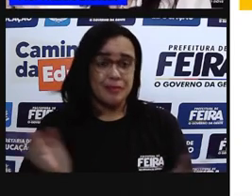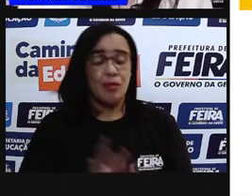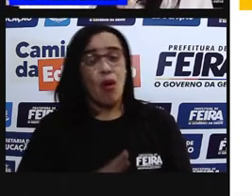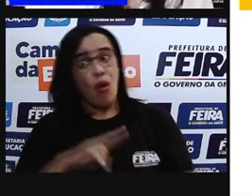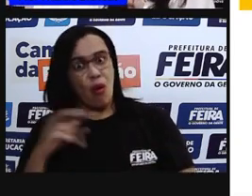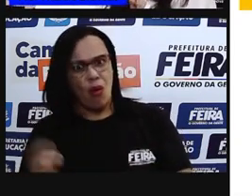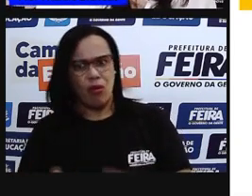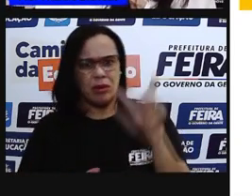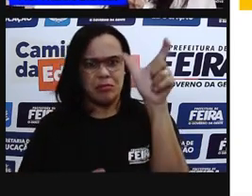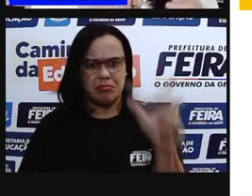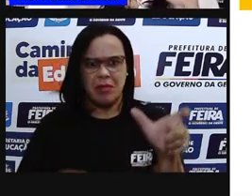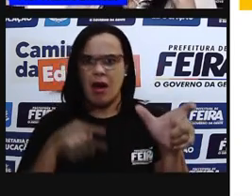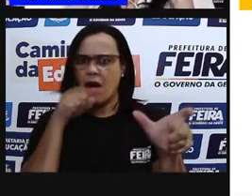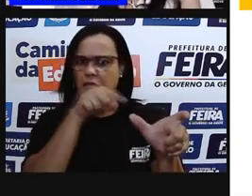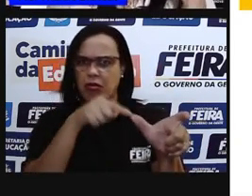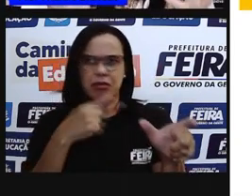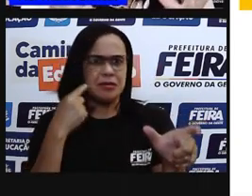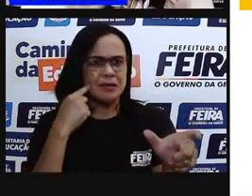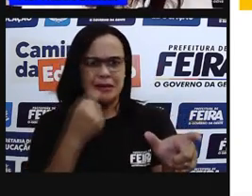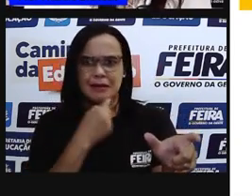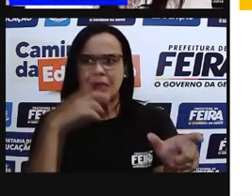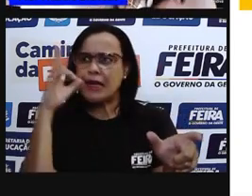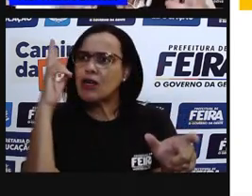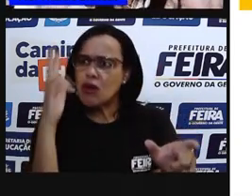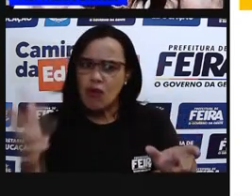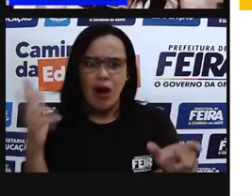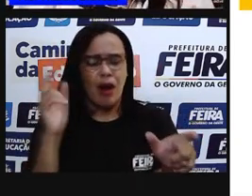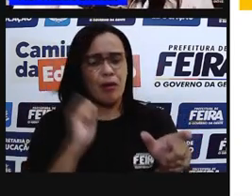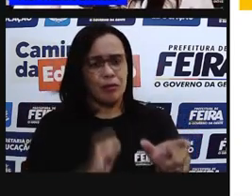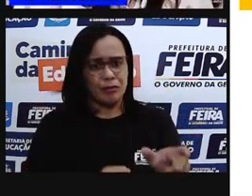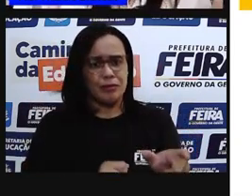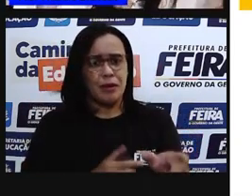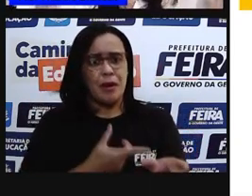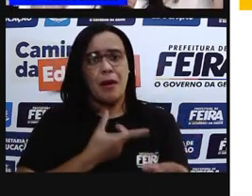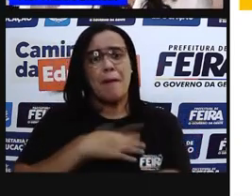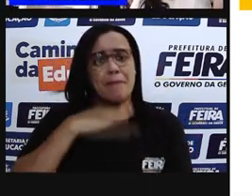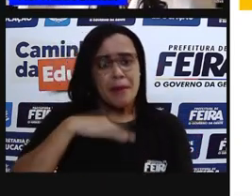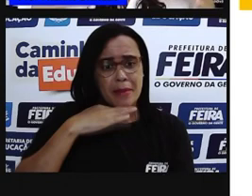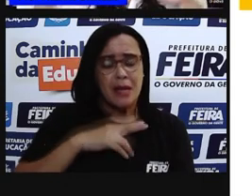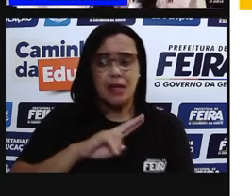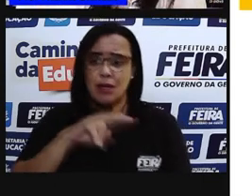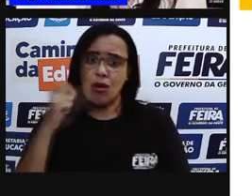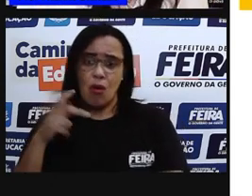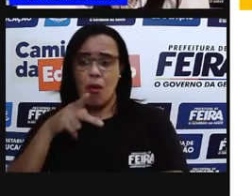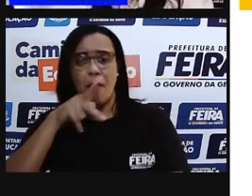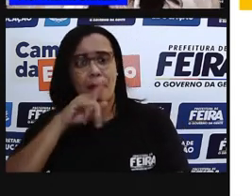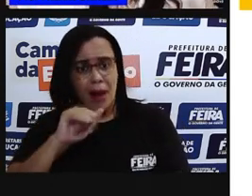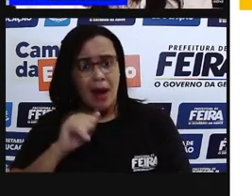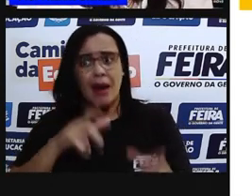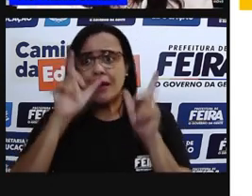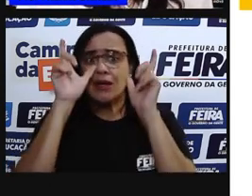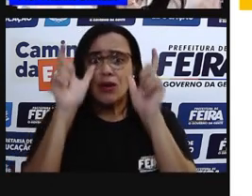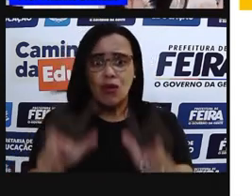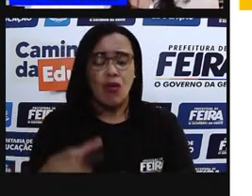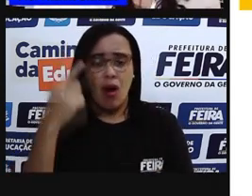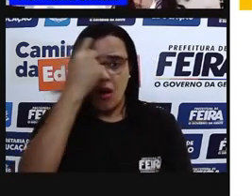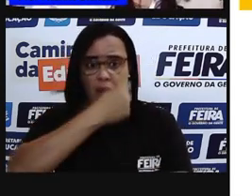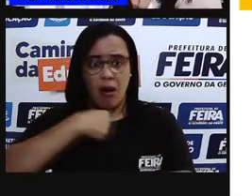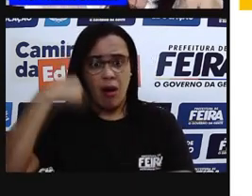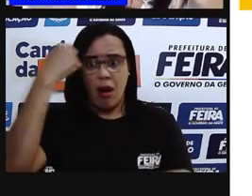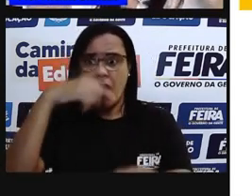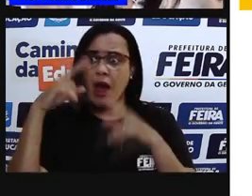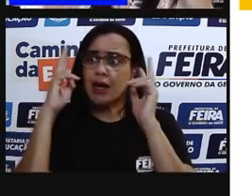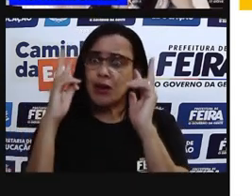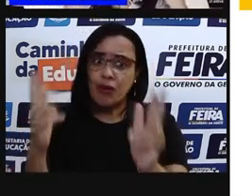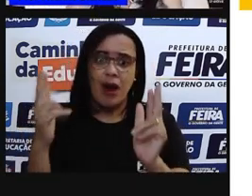a cara da mãe. Por que que é a cara do pai? Como assim é a cara? Vai ser igualzinho, 100% a mãe? 100% o pai? Não.